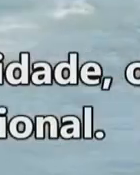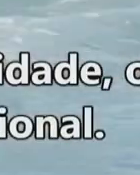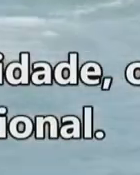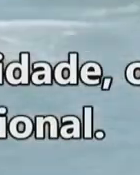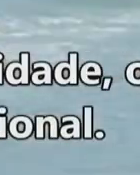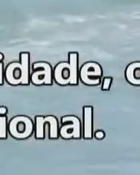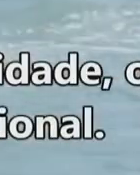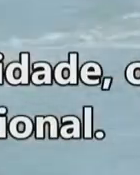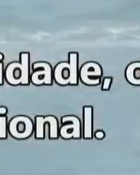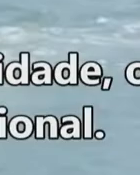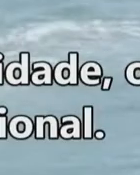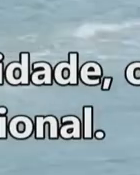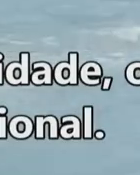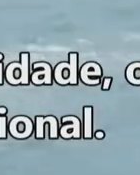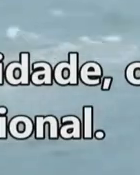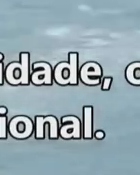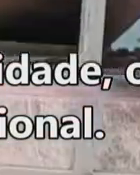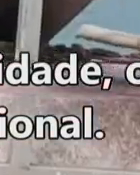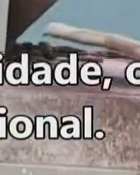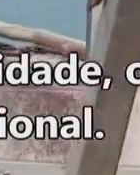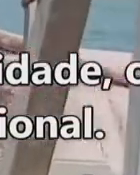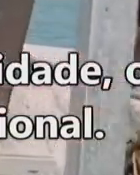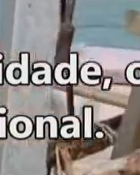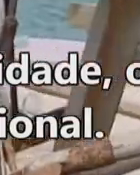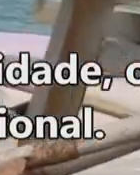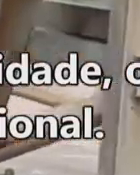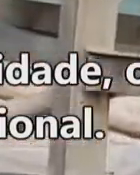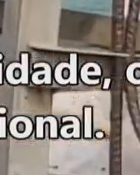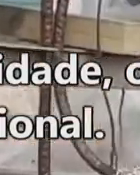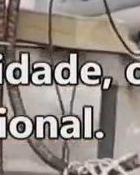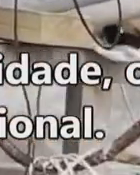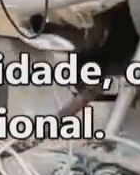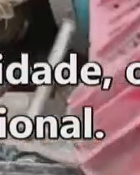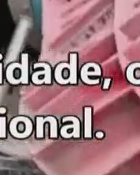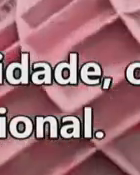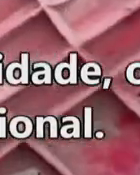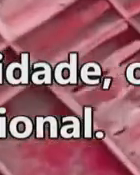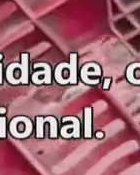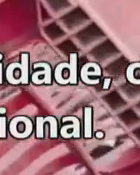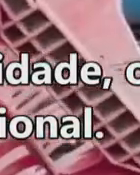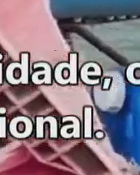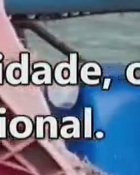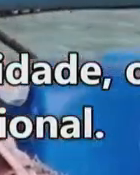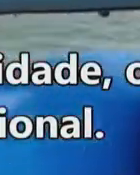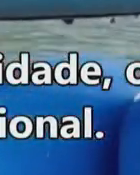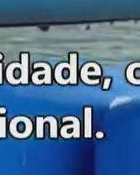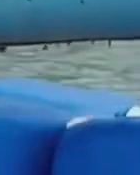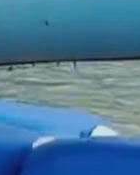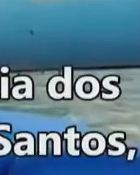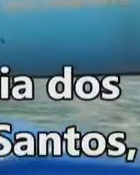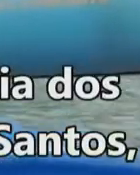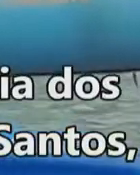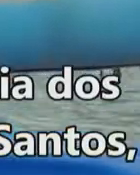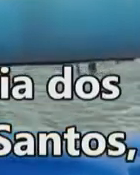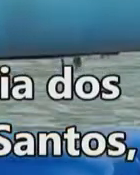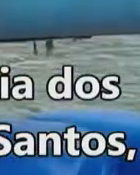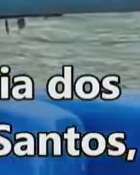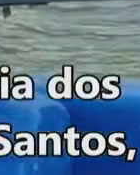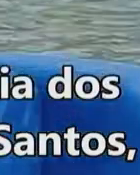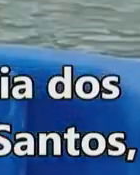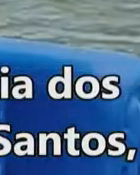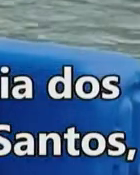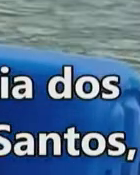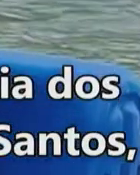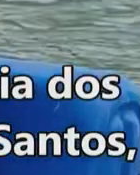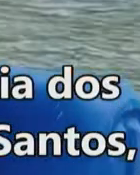produtividade da nova atividade o que já coloca Santa Catarina como referência nacional. Neste quesito